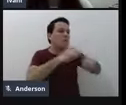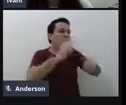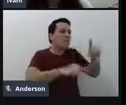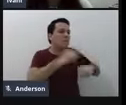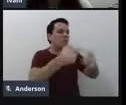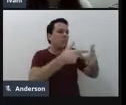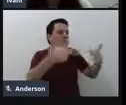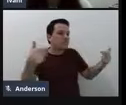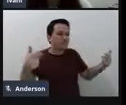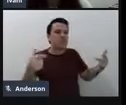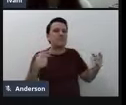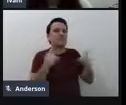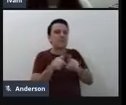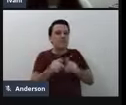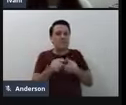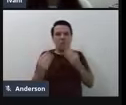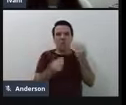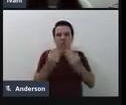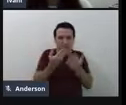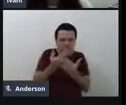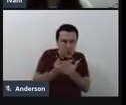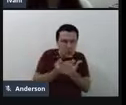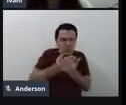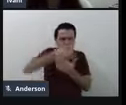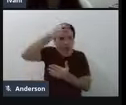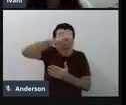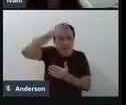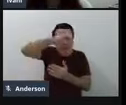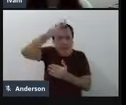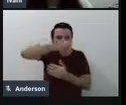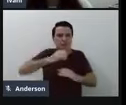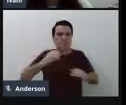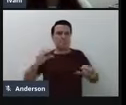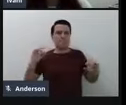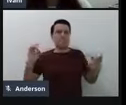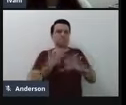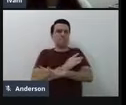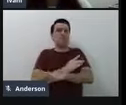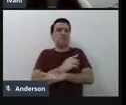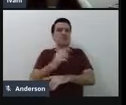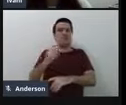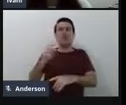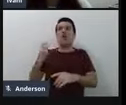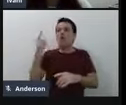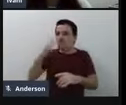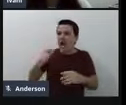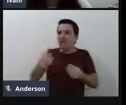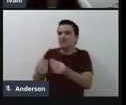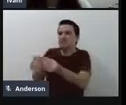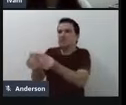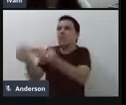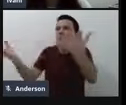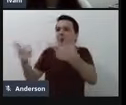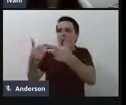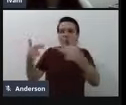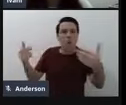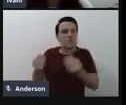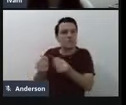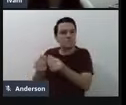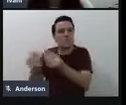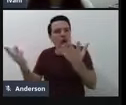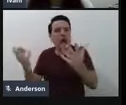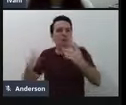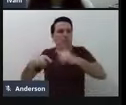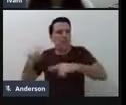processo formativo, né, para que a gente implemente o uso e para que aquele recurso, aquele equipamento,